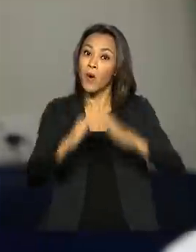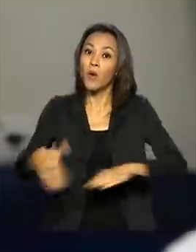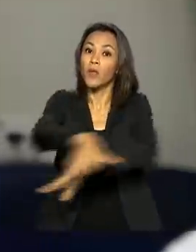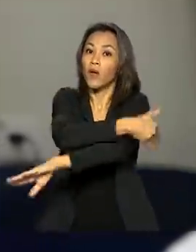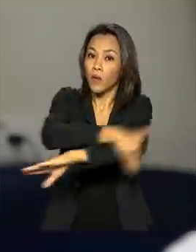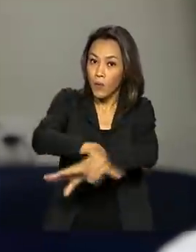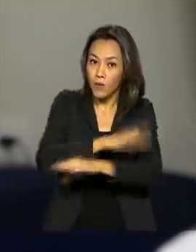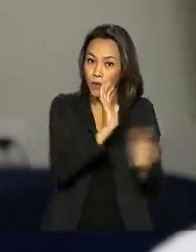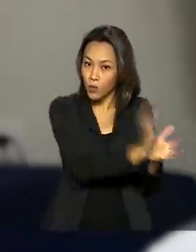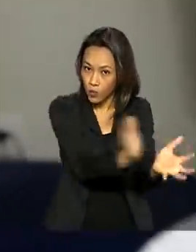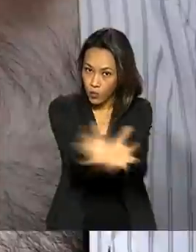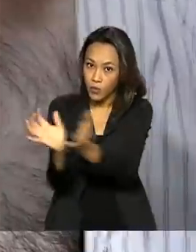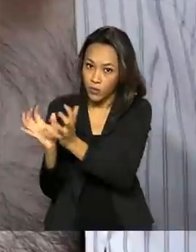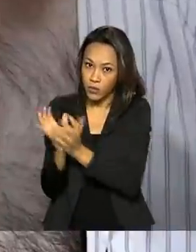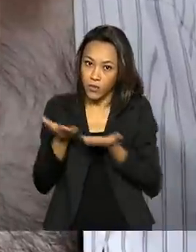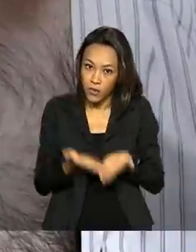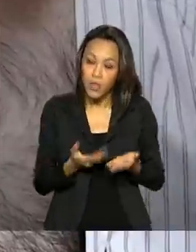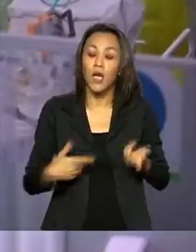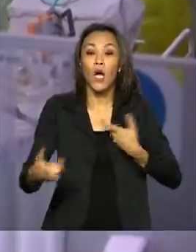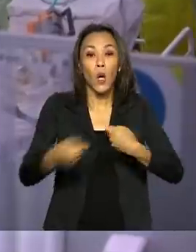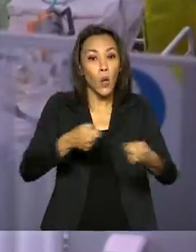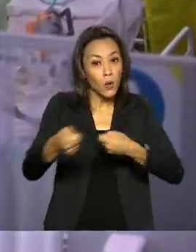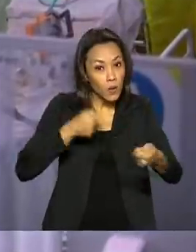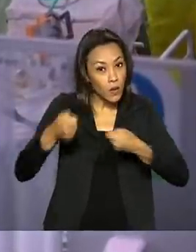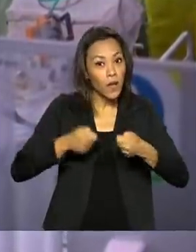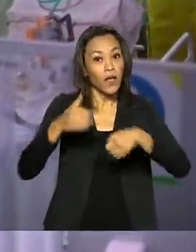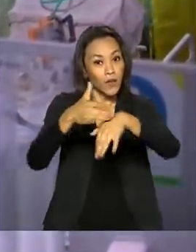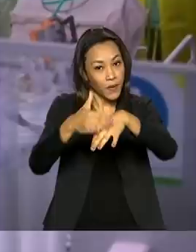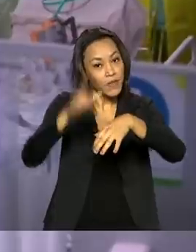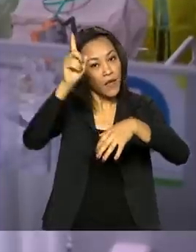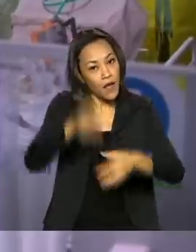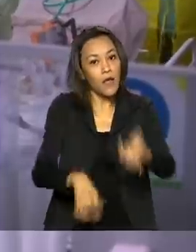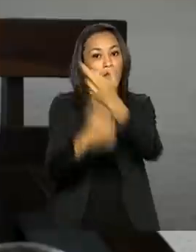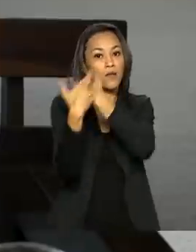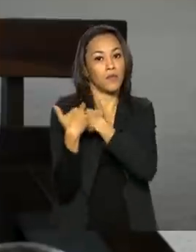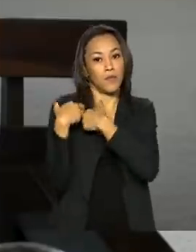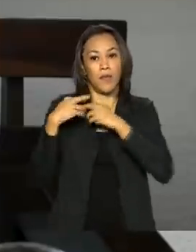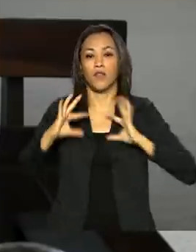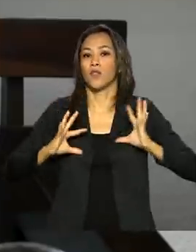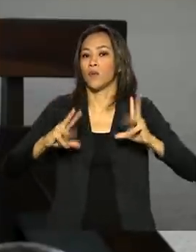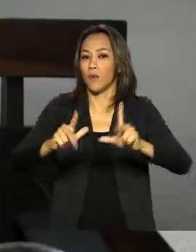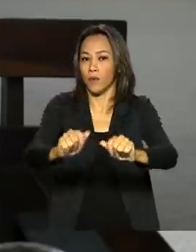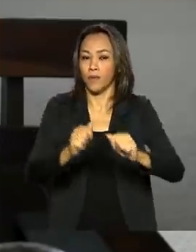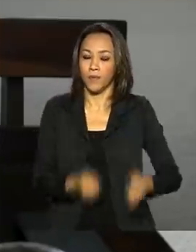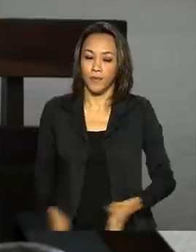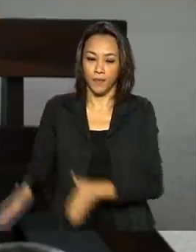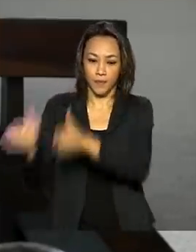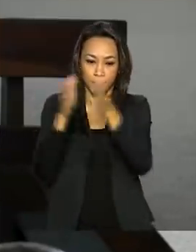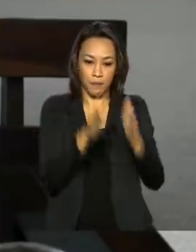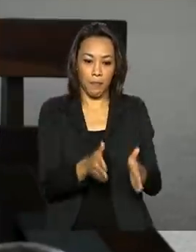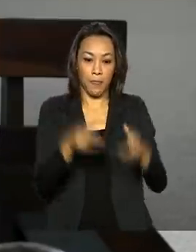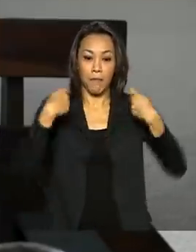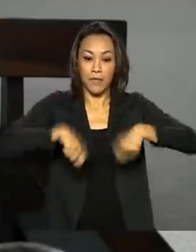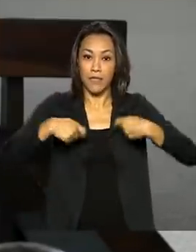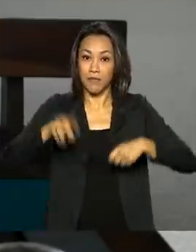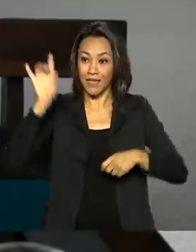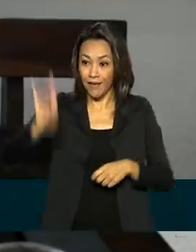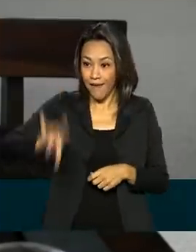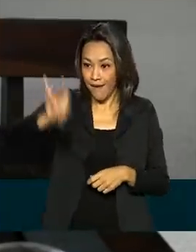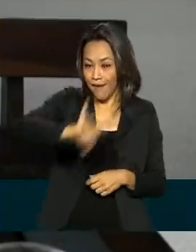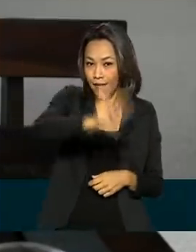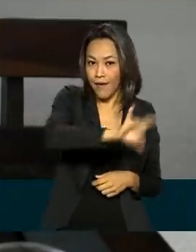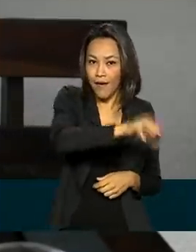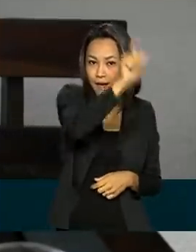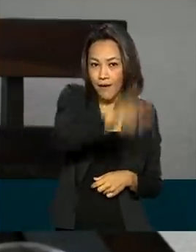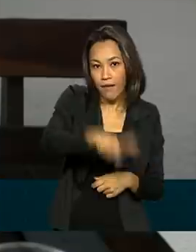Saúde lembra que controlar a doença é tarefa de todos. Precisamos que cada brasileiro ou brasileira